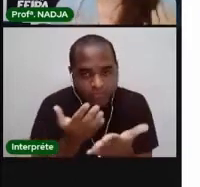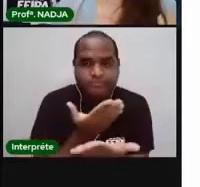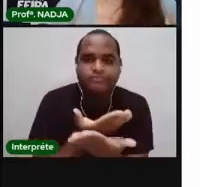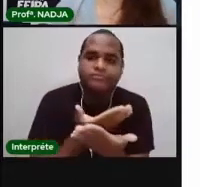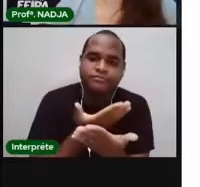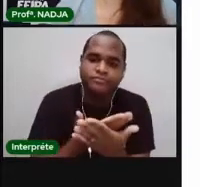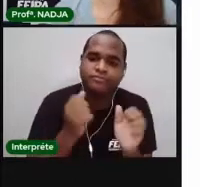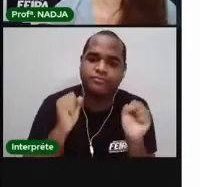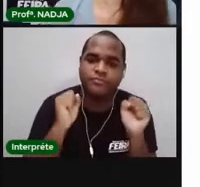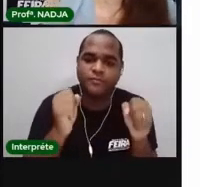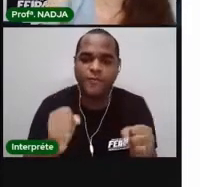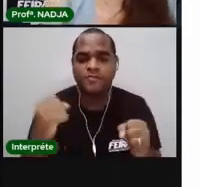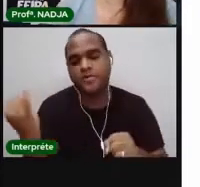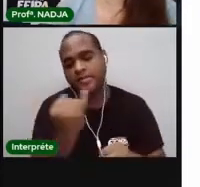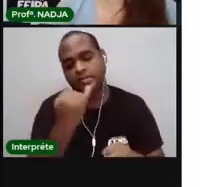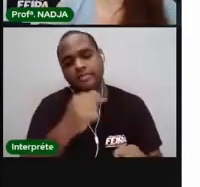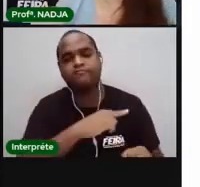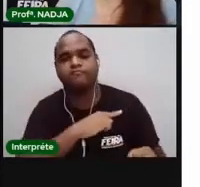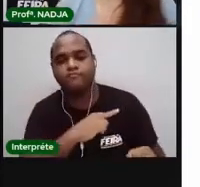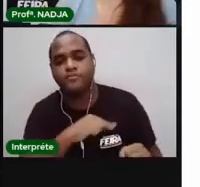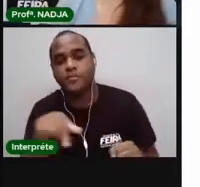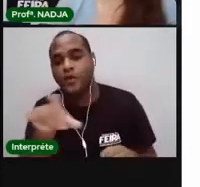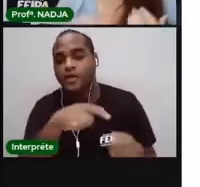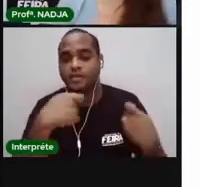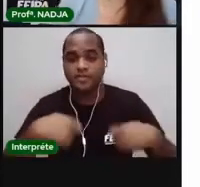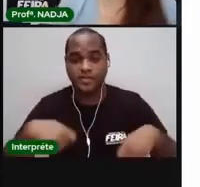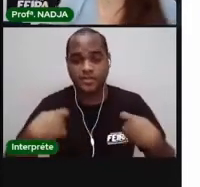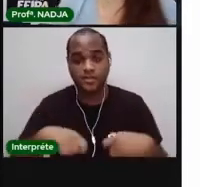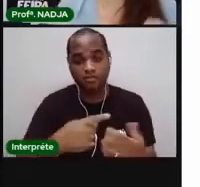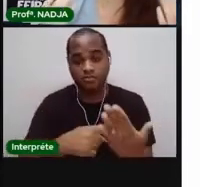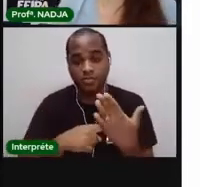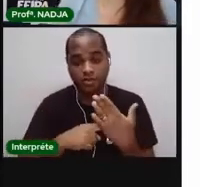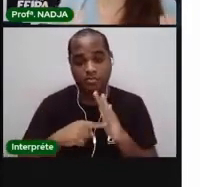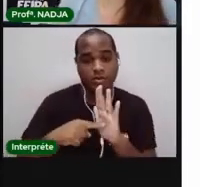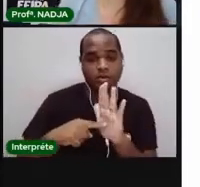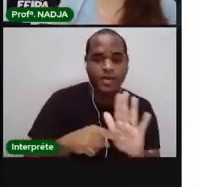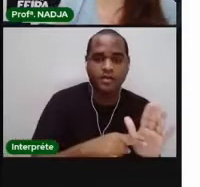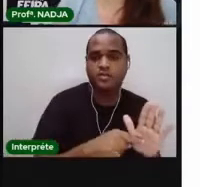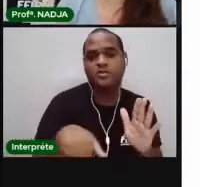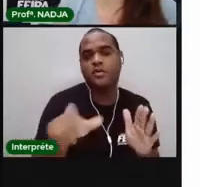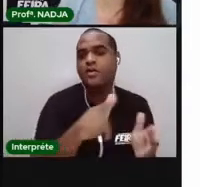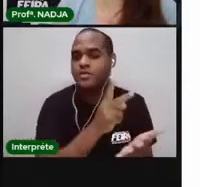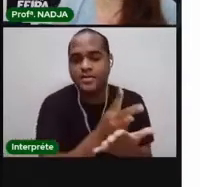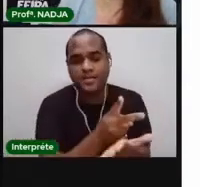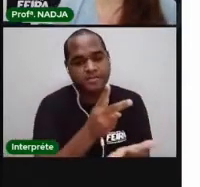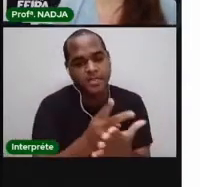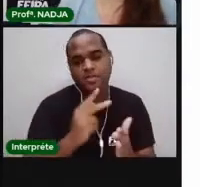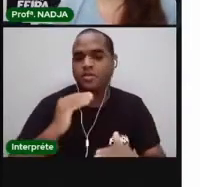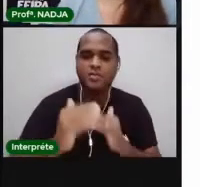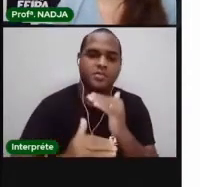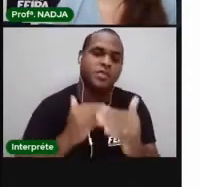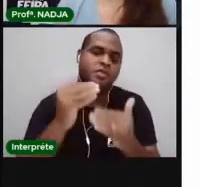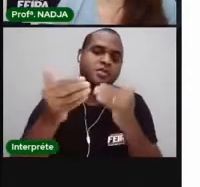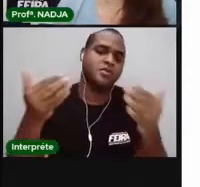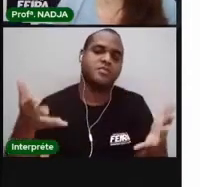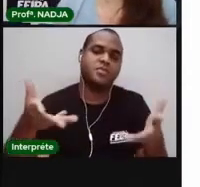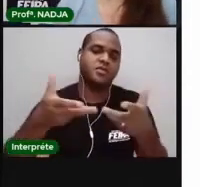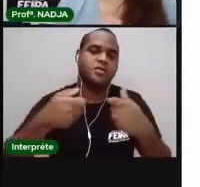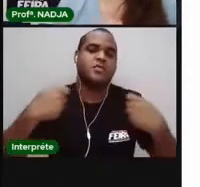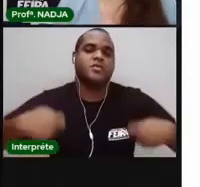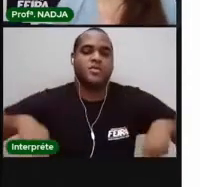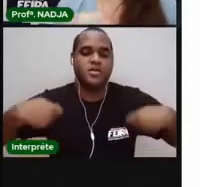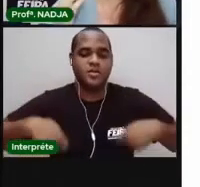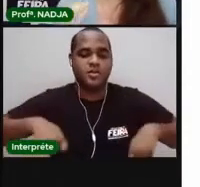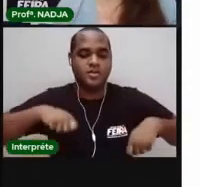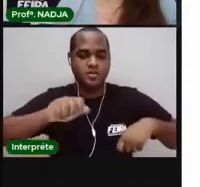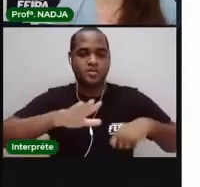Mais do que nunca, vocês vão precisar nos ajudar, se ajudar, para a gente construir esse novo começo. É importante